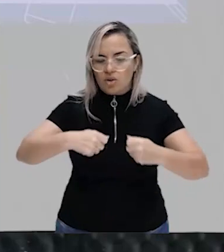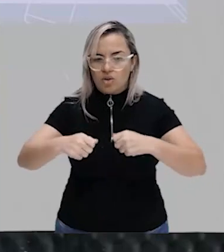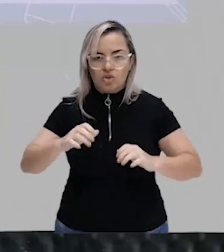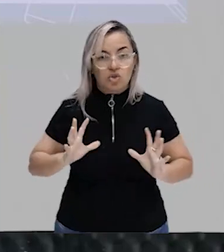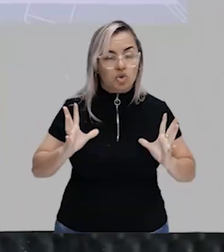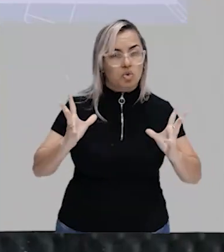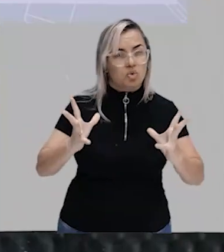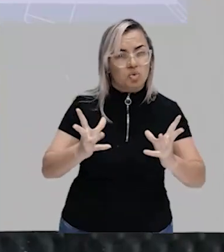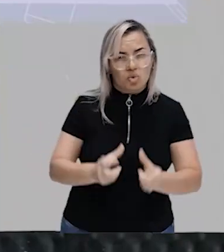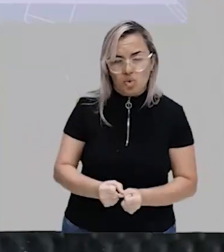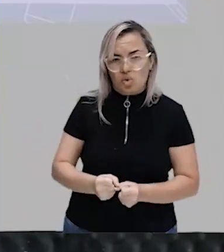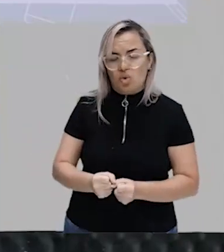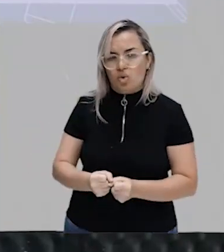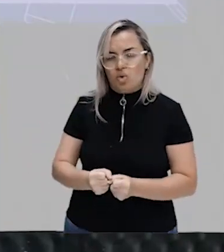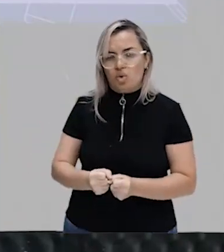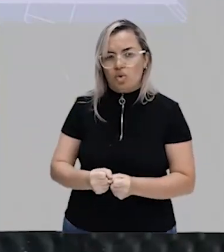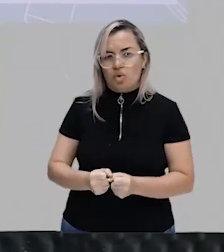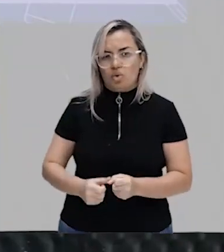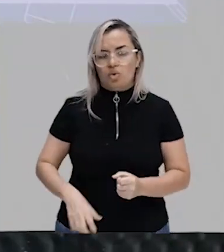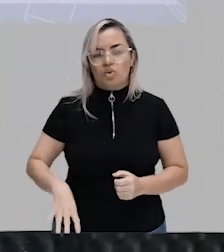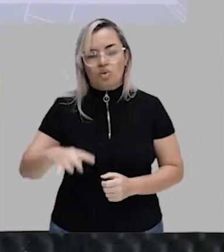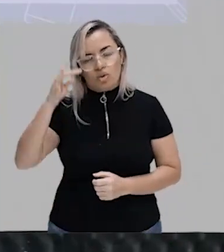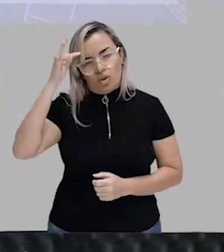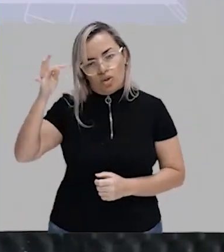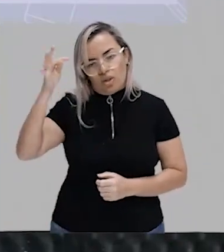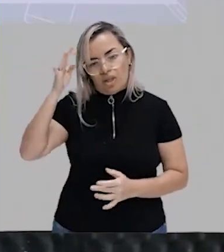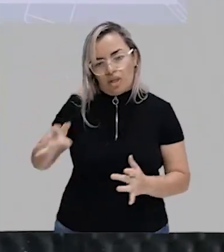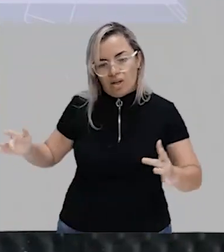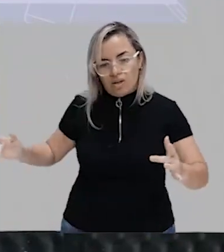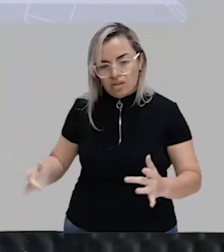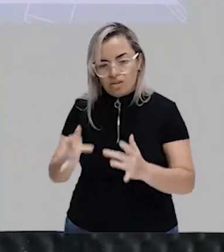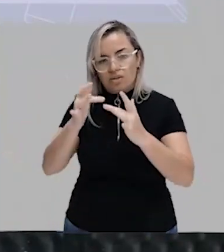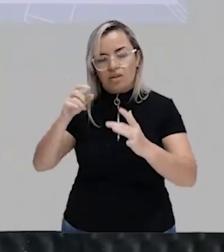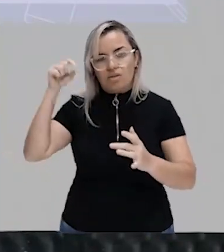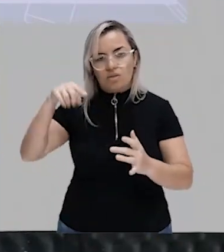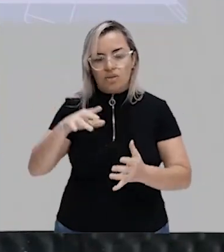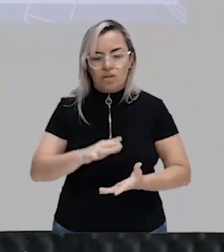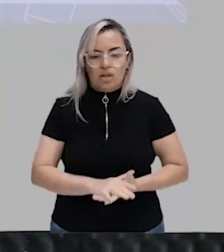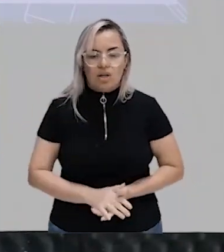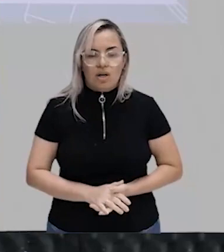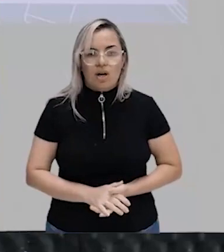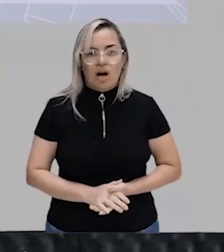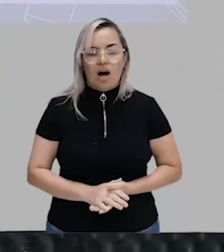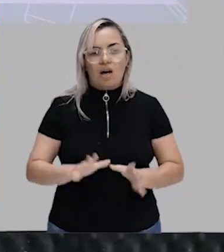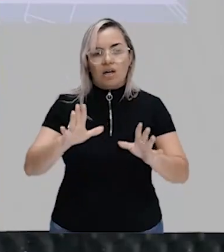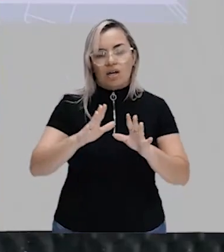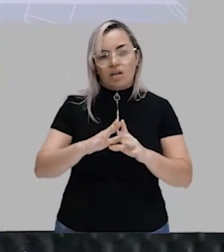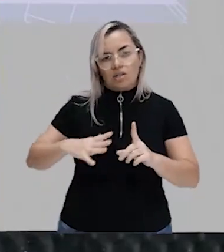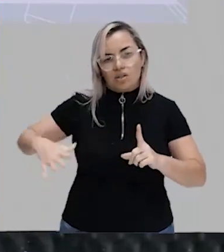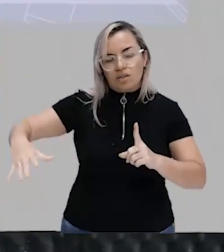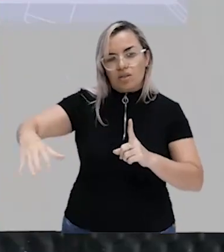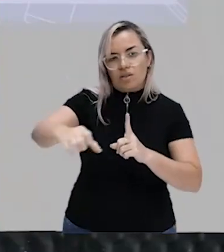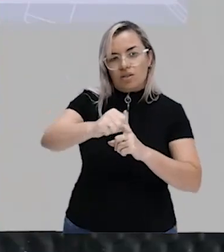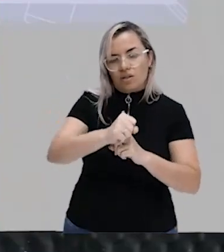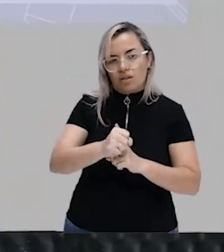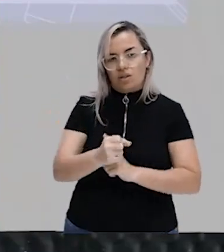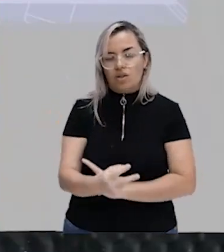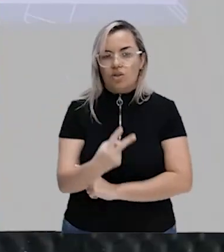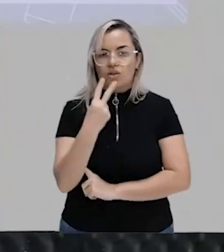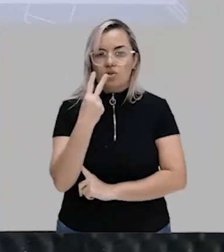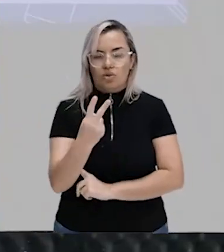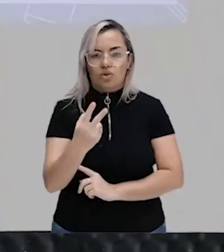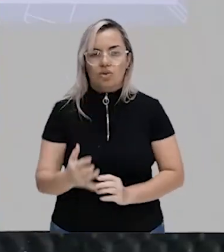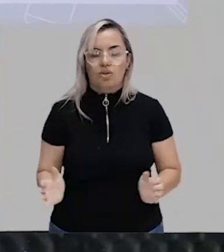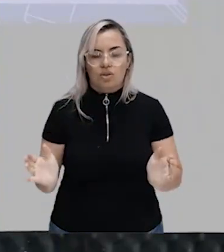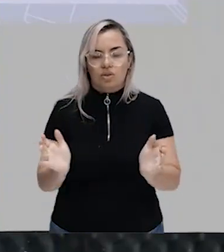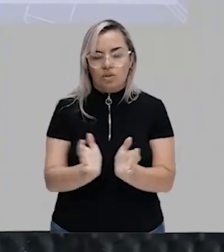A sociedade se divide, segundo Marx, em dois grandes grupos. Existem dois grandes grupos na